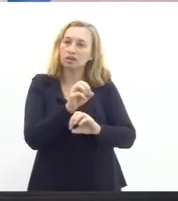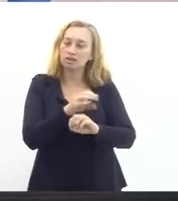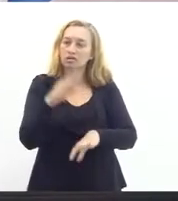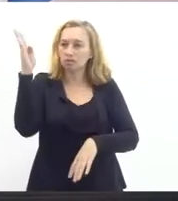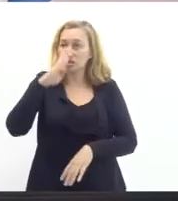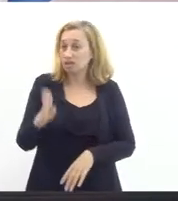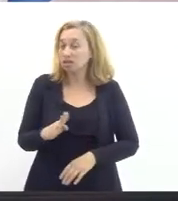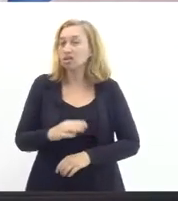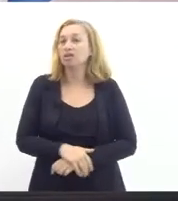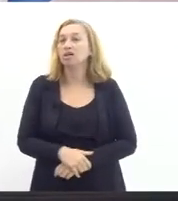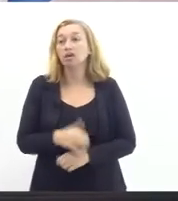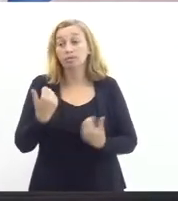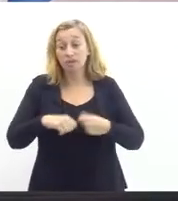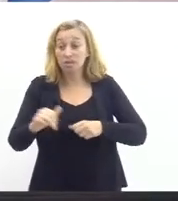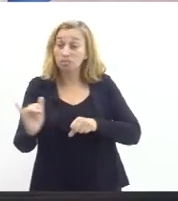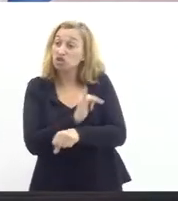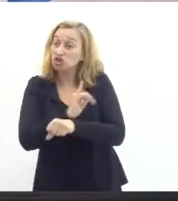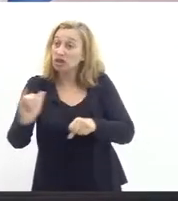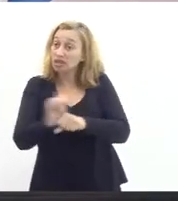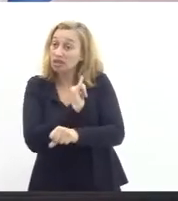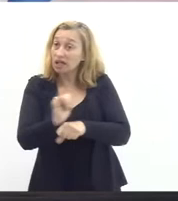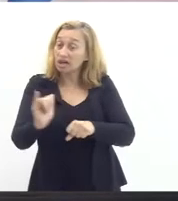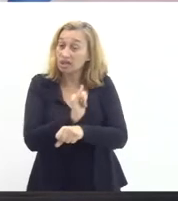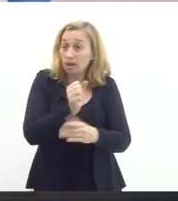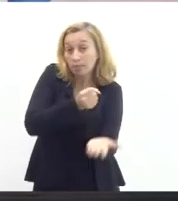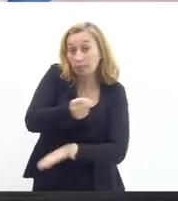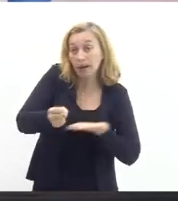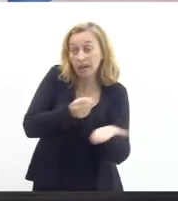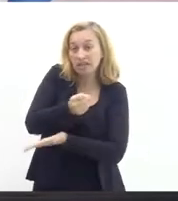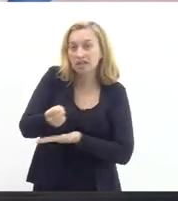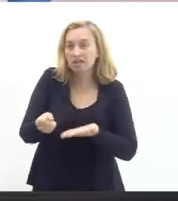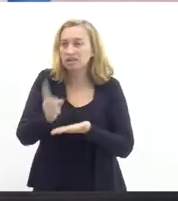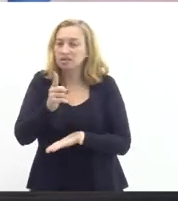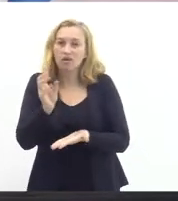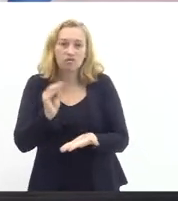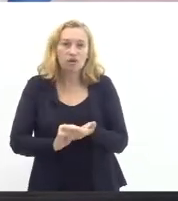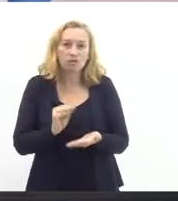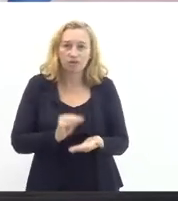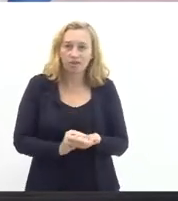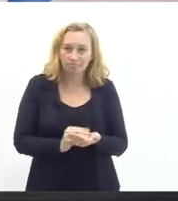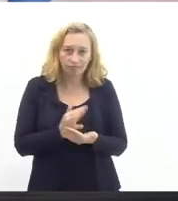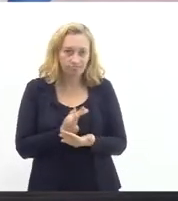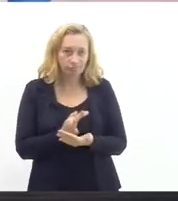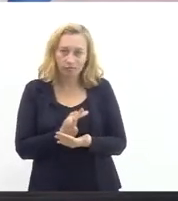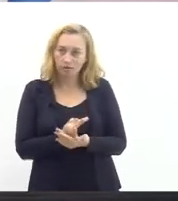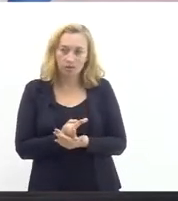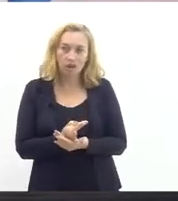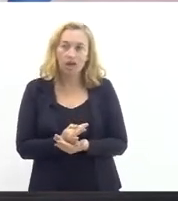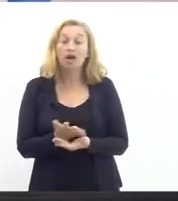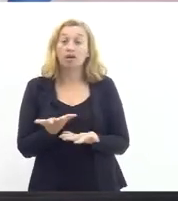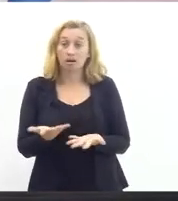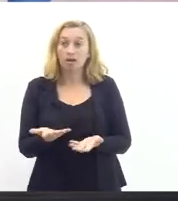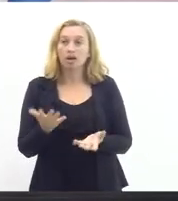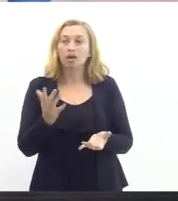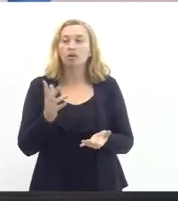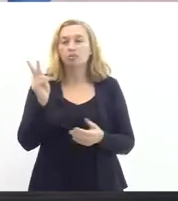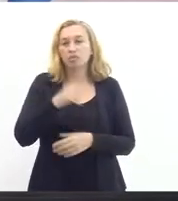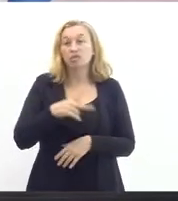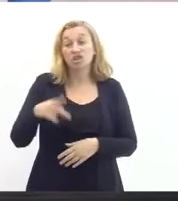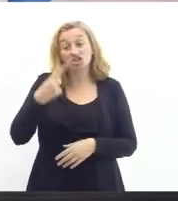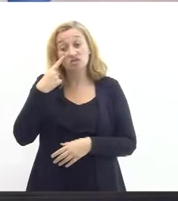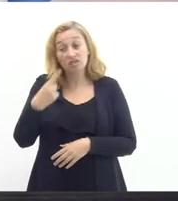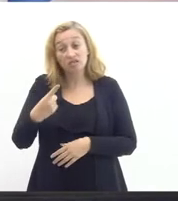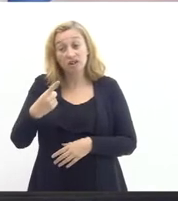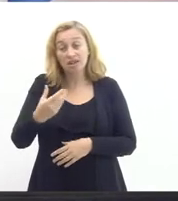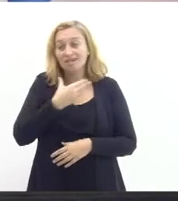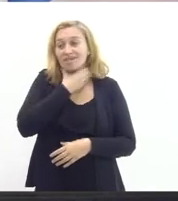de enfrentá-la e coisas básicas como não faltar a professora é fundamental a gente vai ver essa crise se aprofundar e